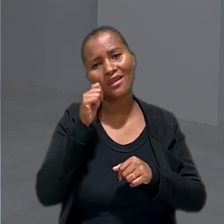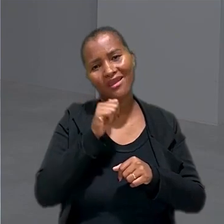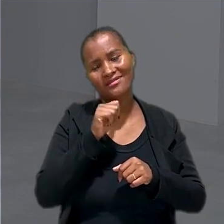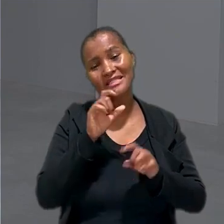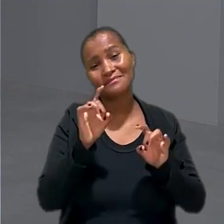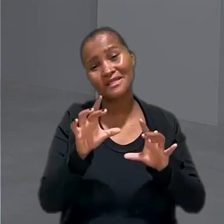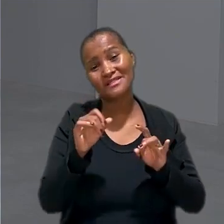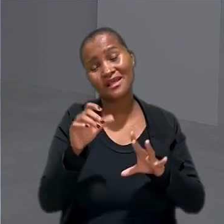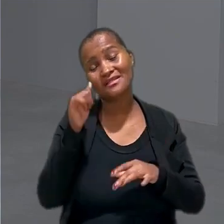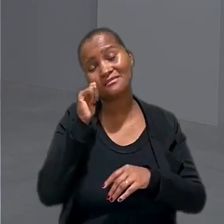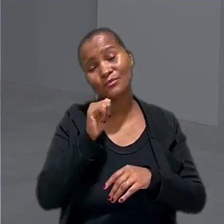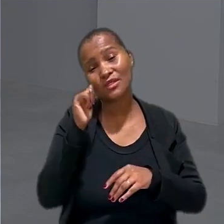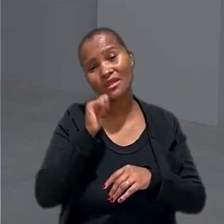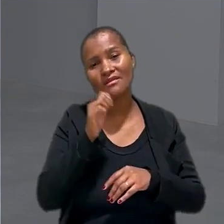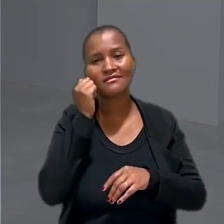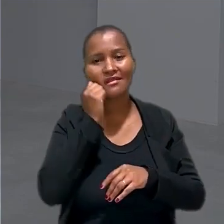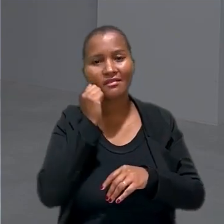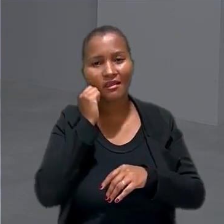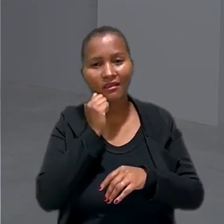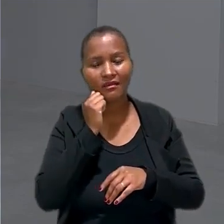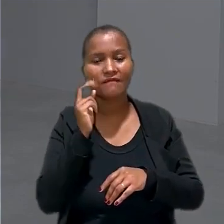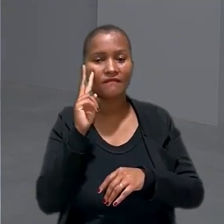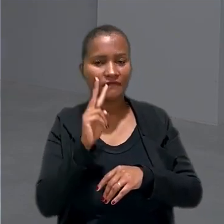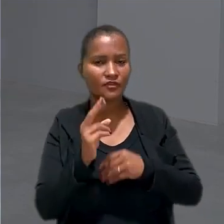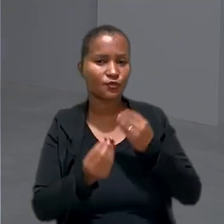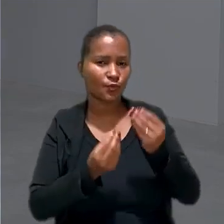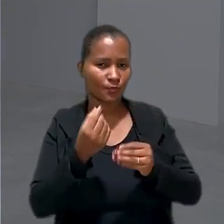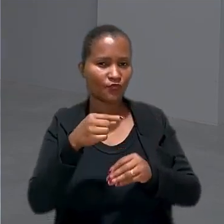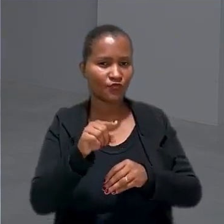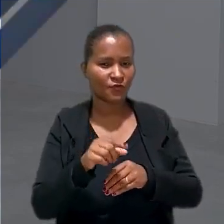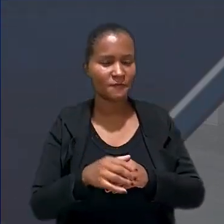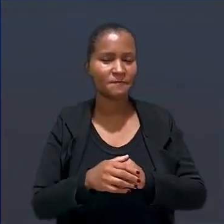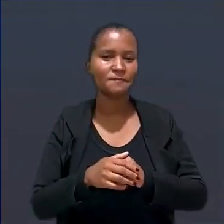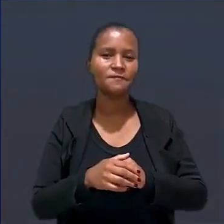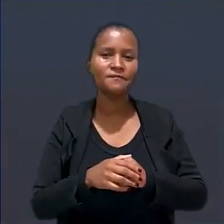mulheres e, em especial, por mulheres negras. Veja como foi.